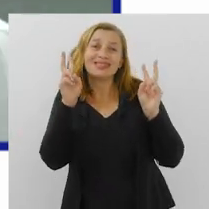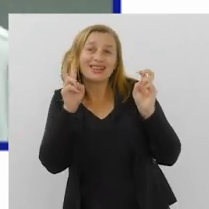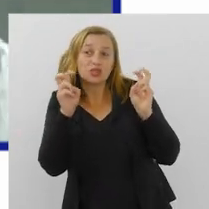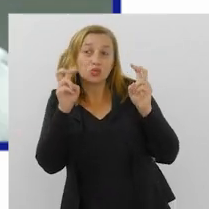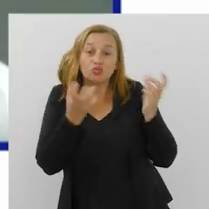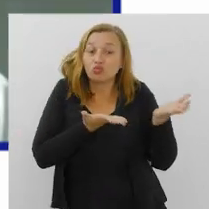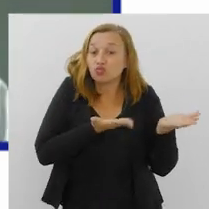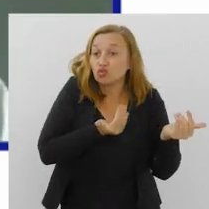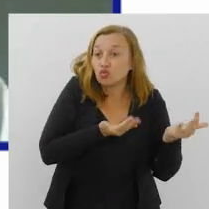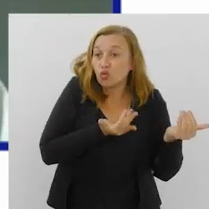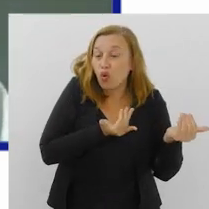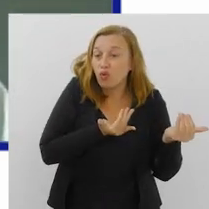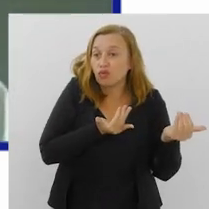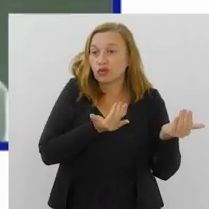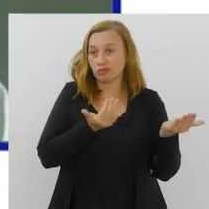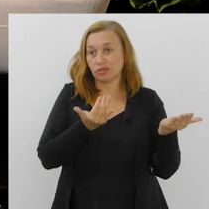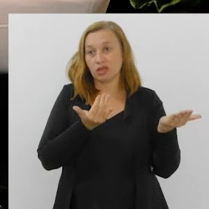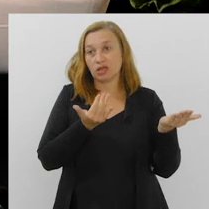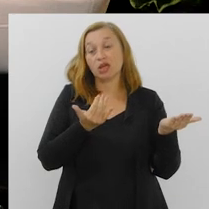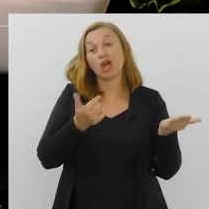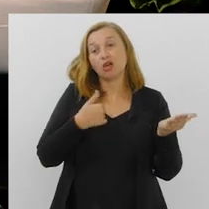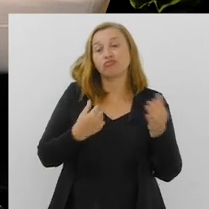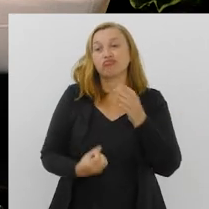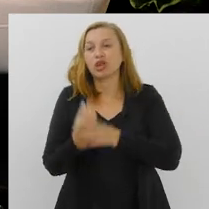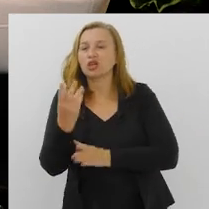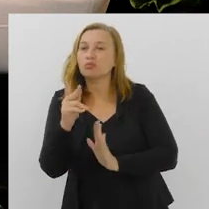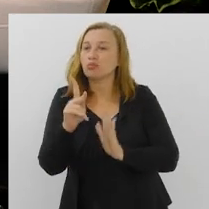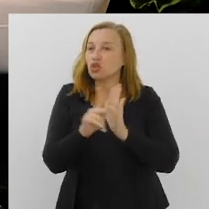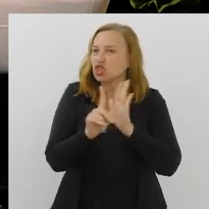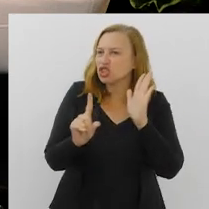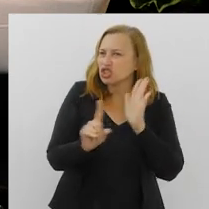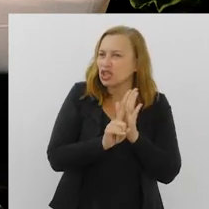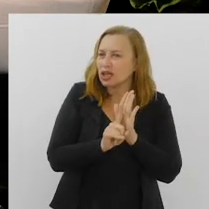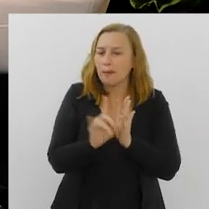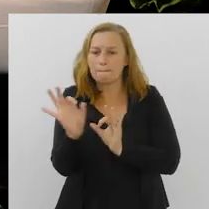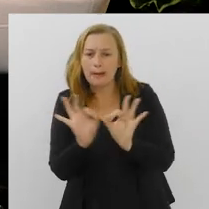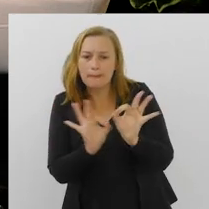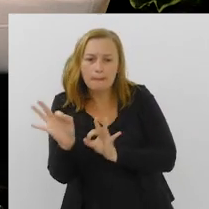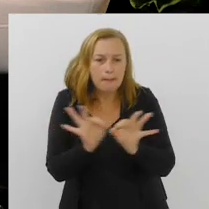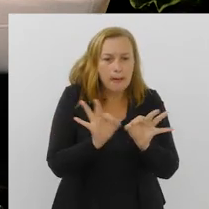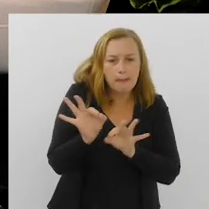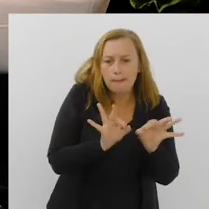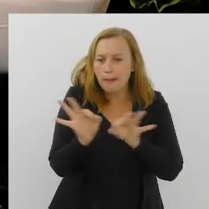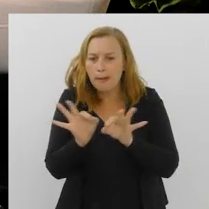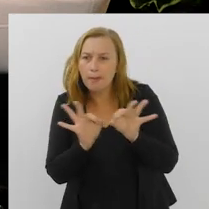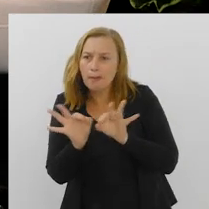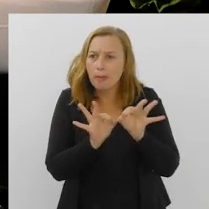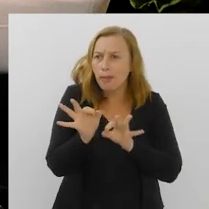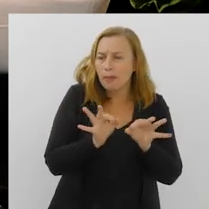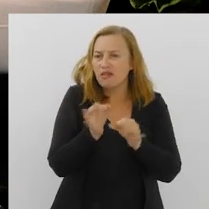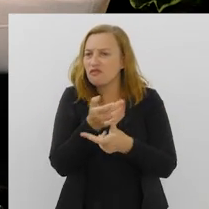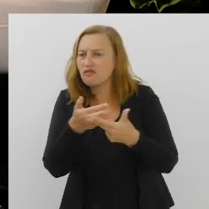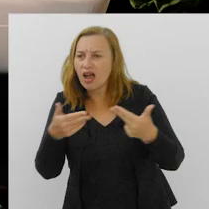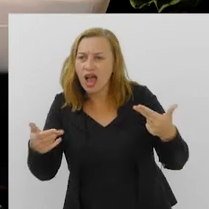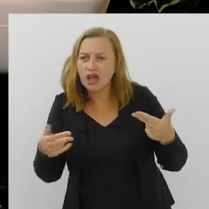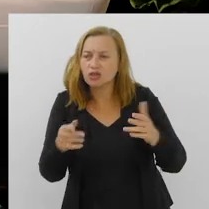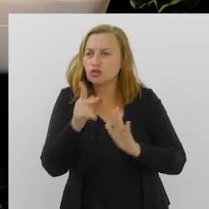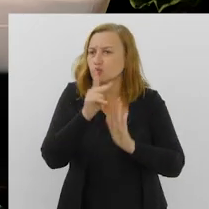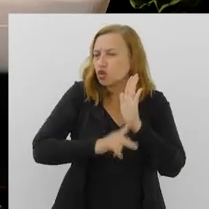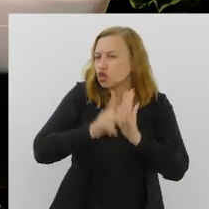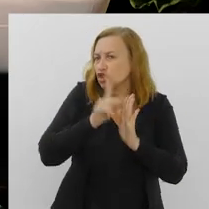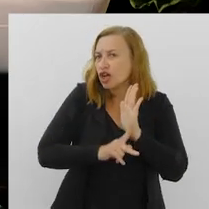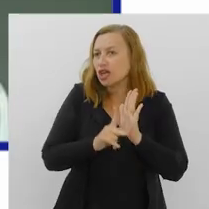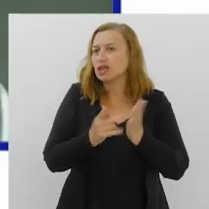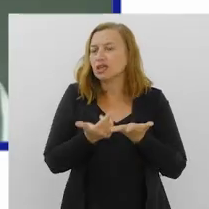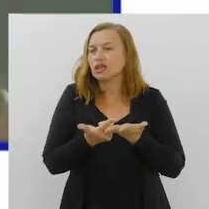questão da juventude. Então, estamos fazendo projetos de leis, estamos elaborando vários programas